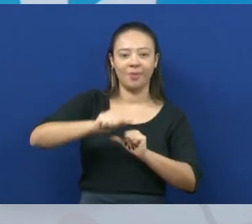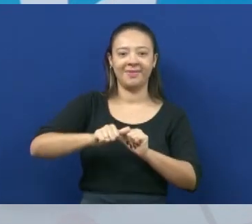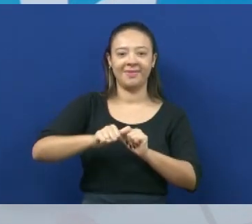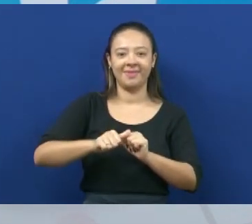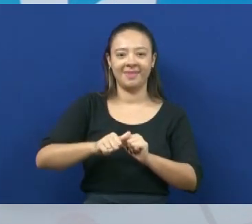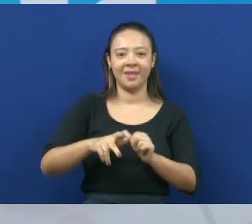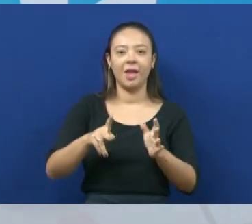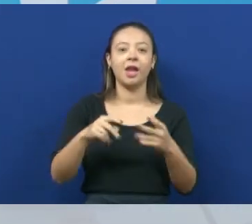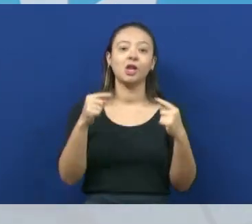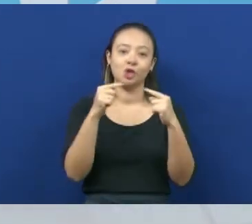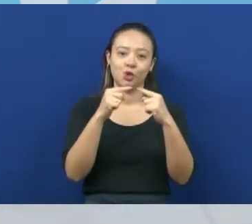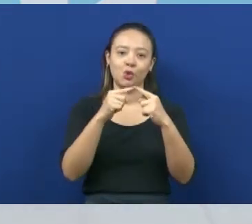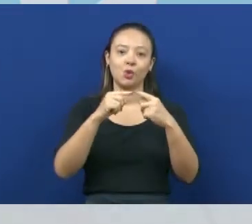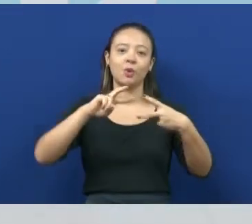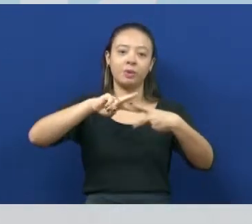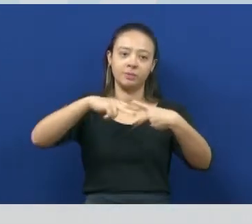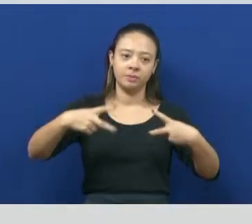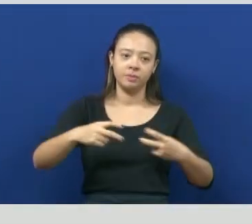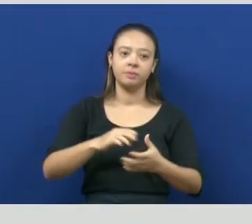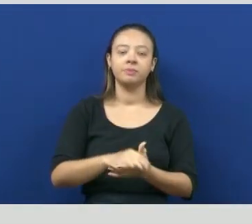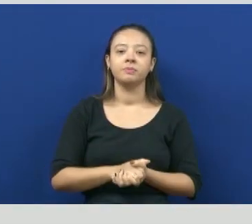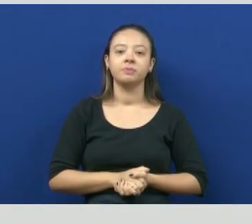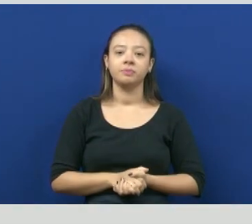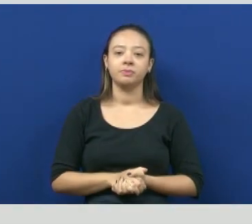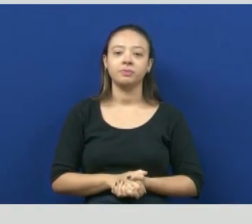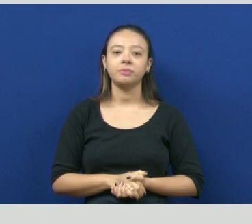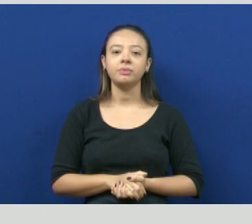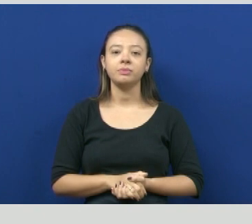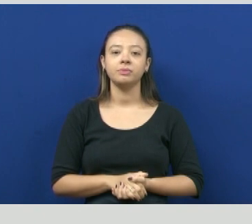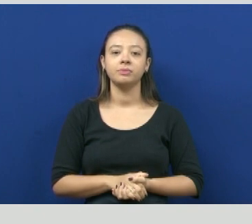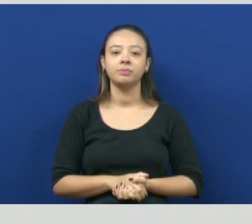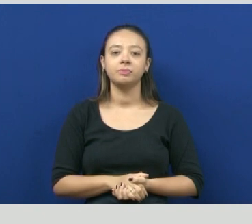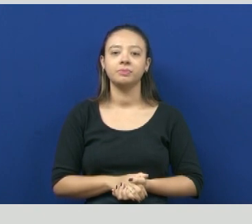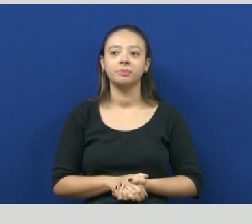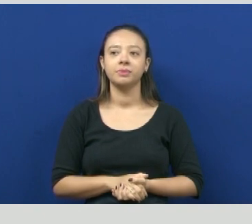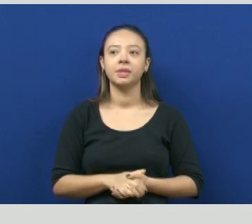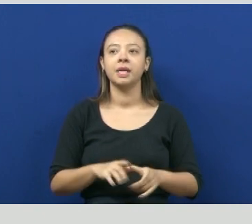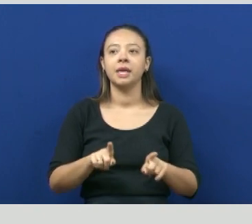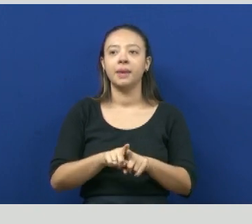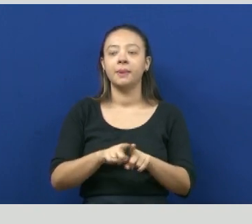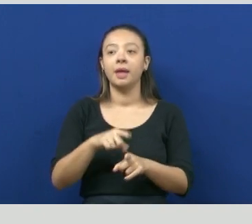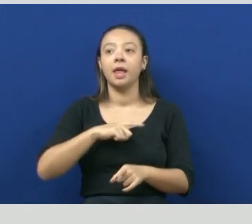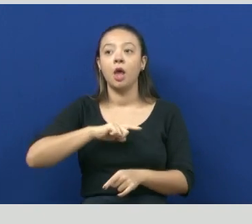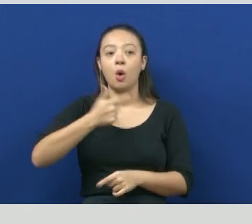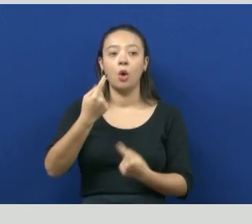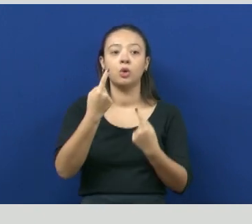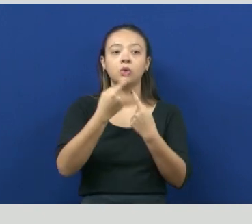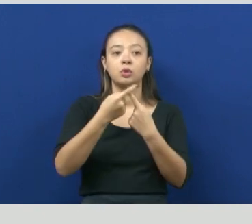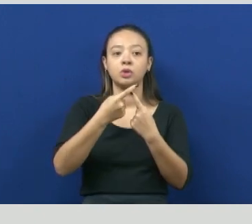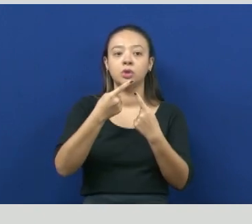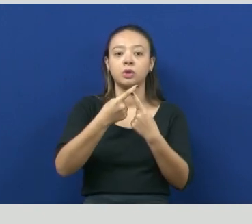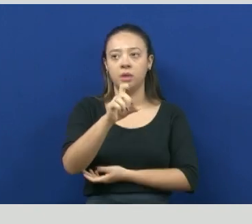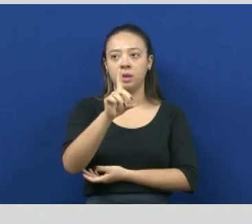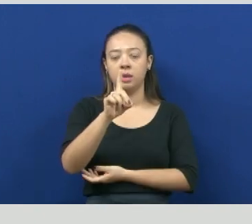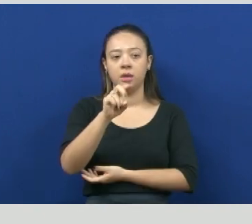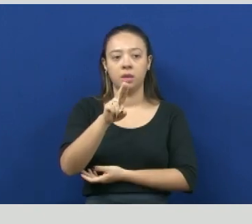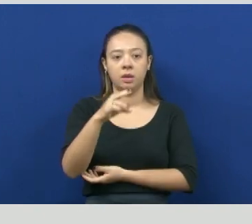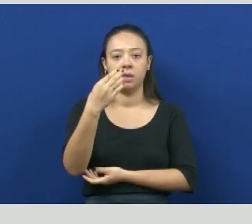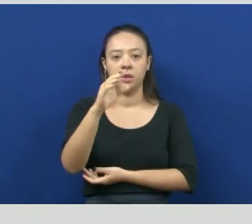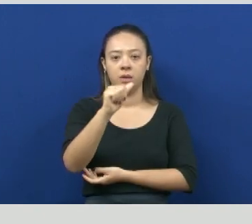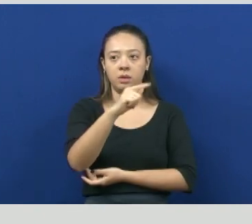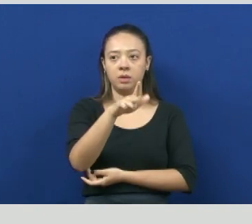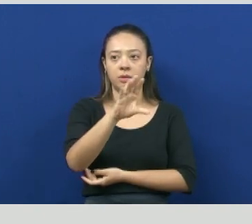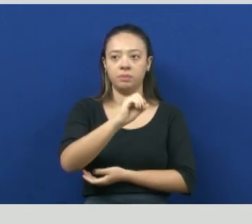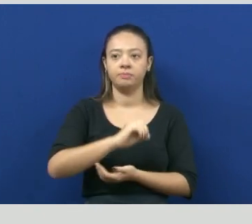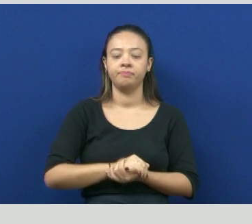Ainda na imagem temos outro tipo de reprodução sexuada por transdução. Olha que interessante. Um